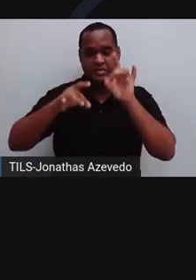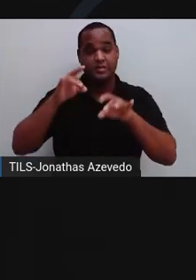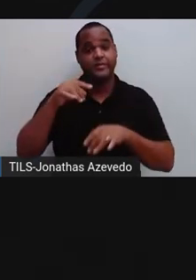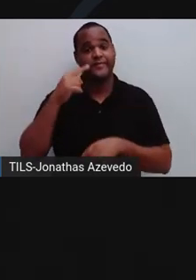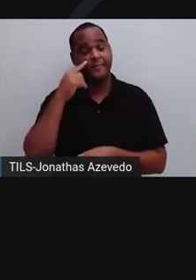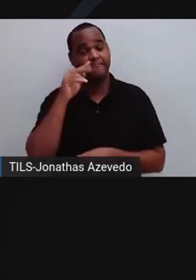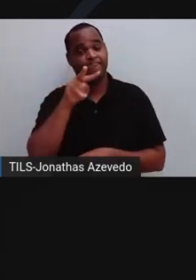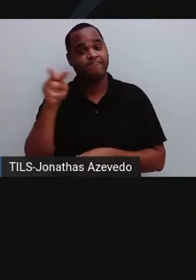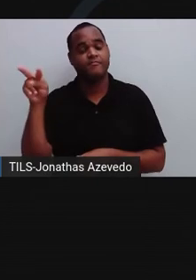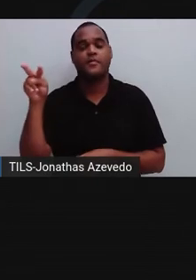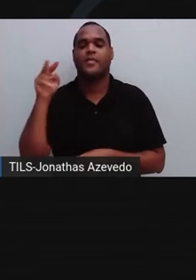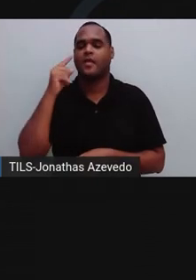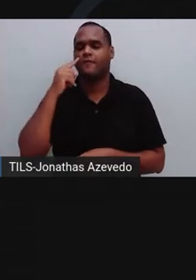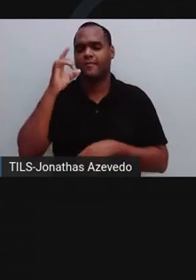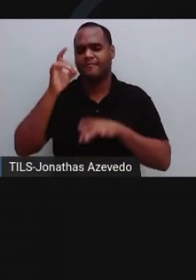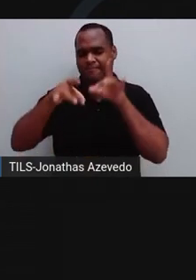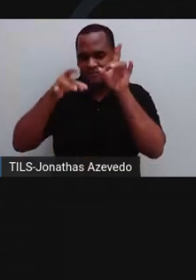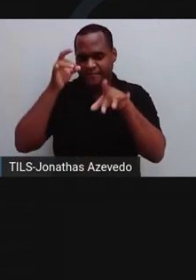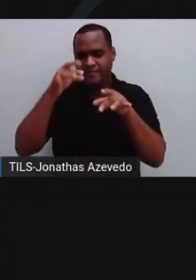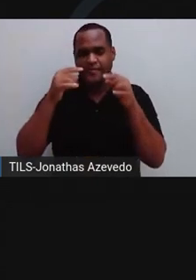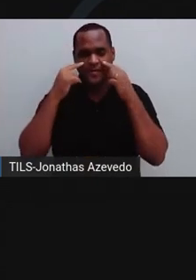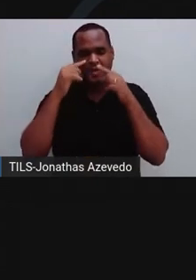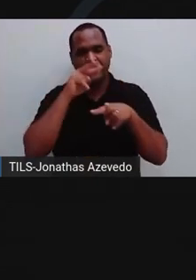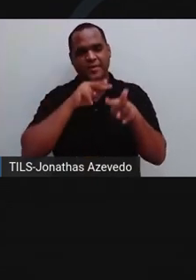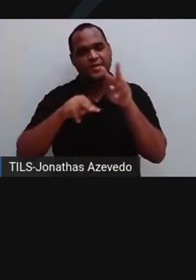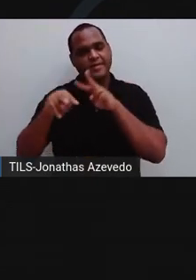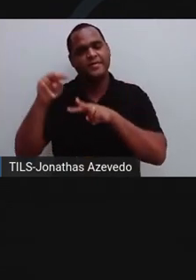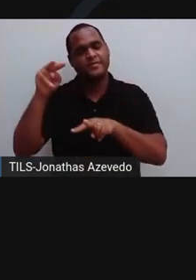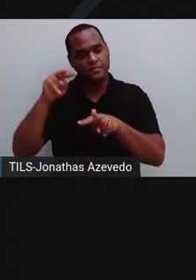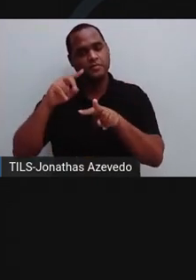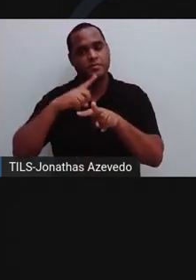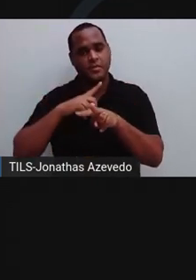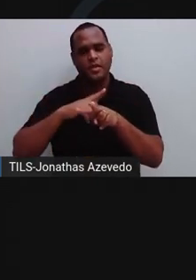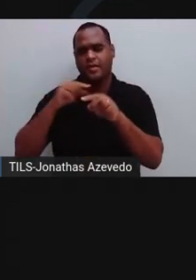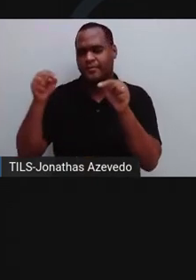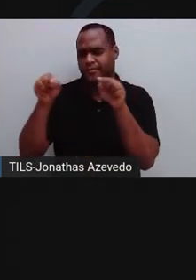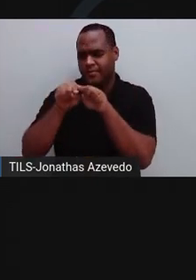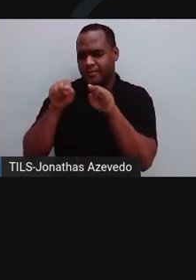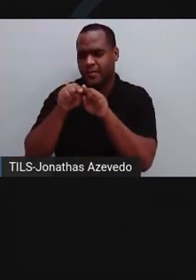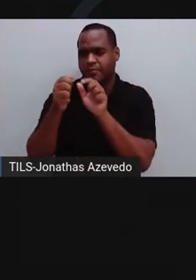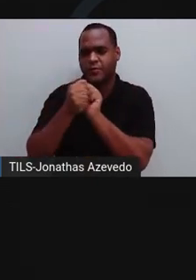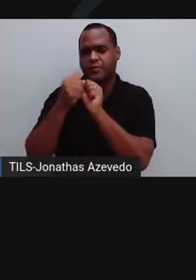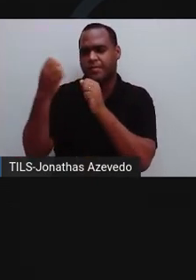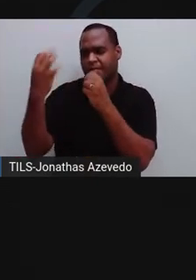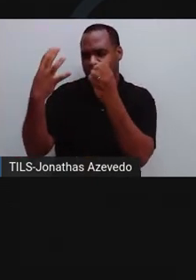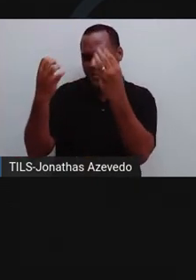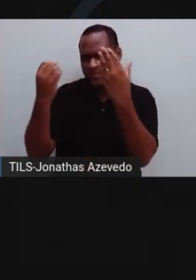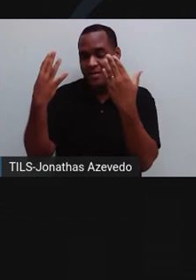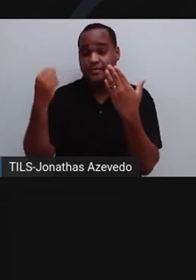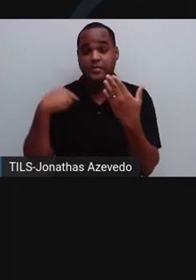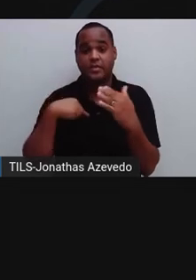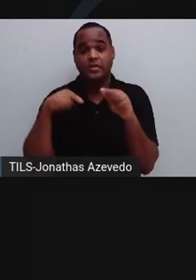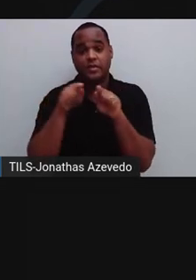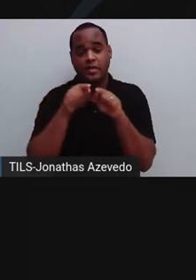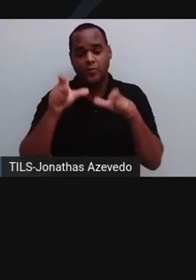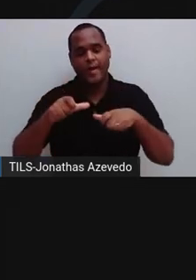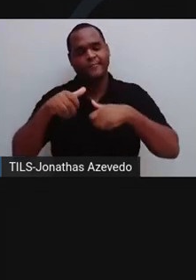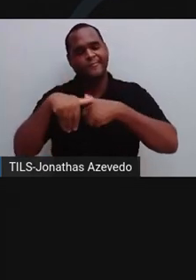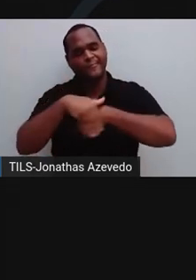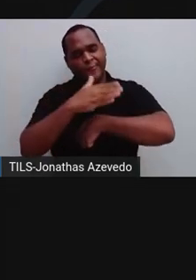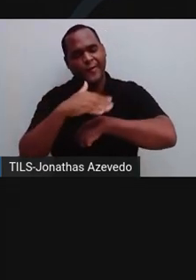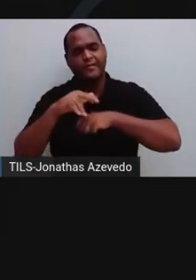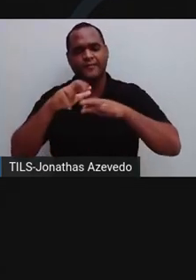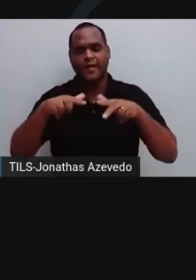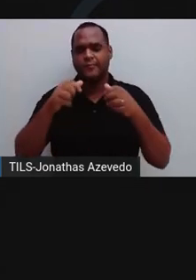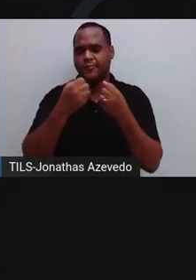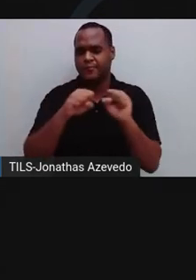A poluição visual, que atua junto com a poluição luminosa, está muito presente nos grandes centros urbanos por